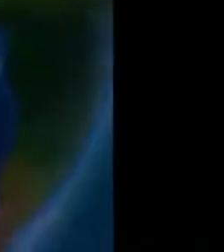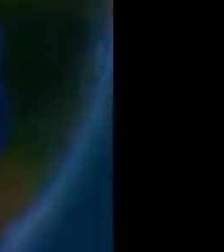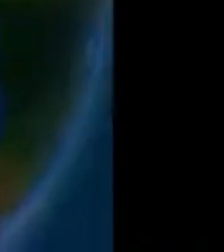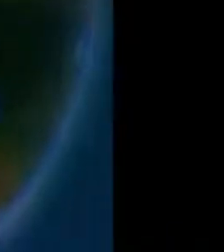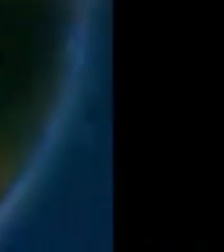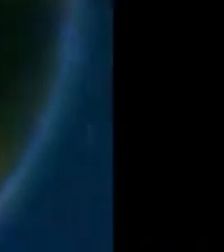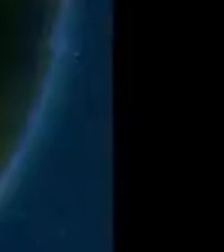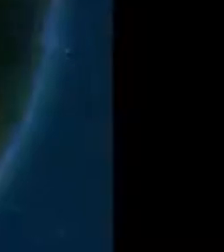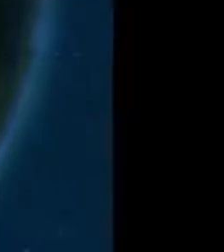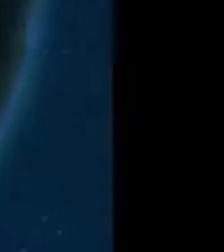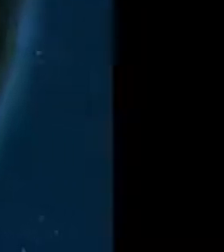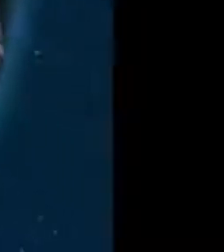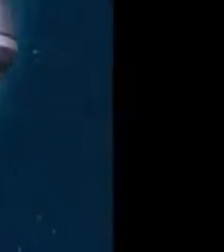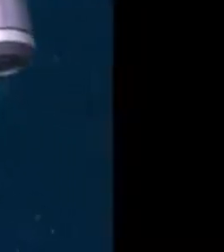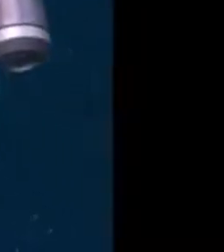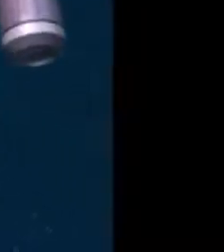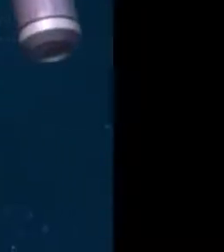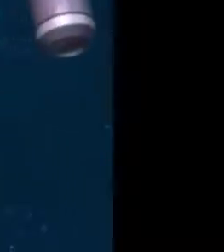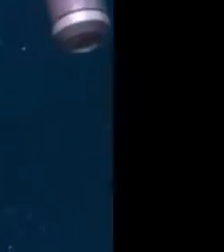Tchau